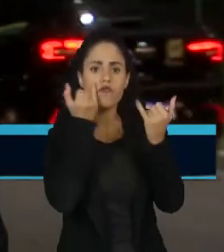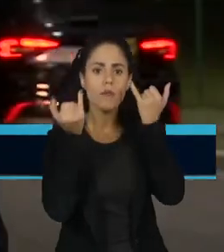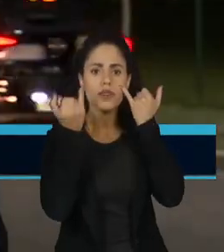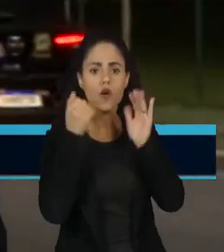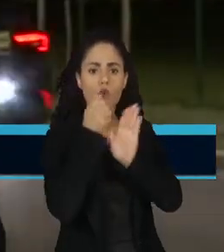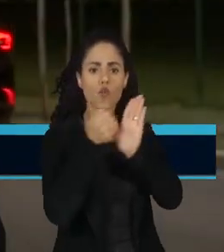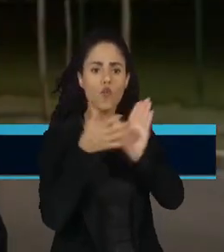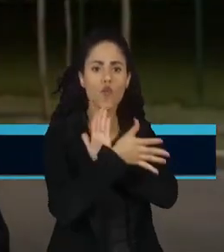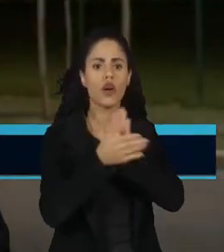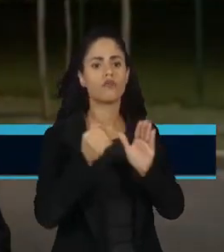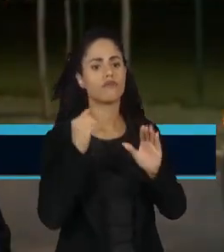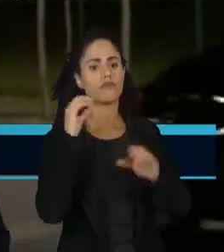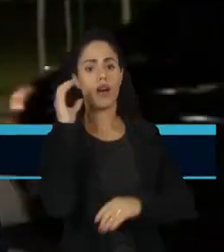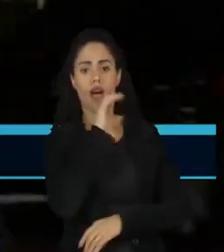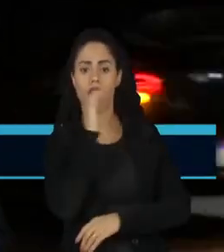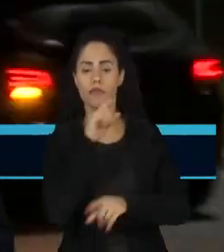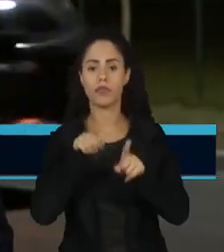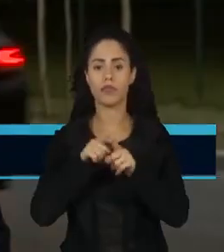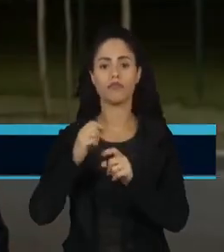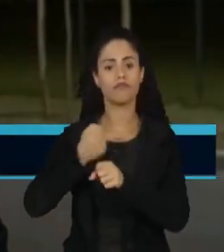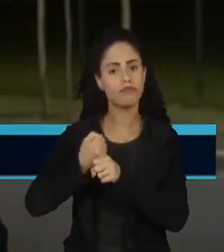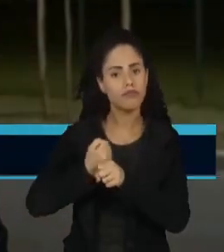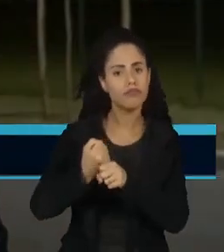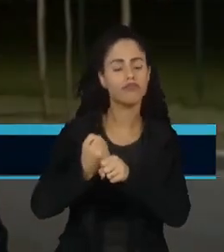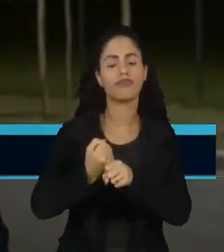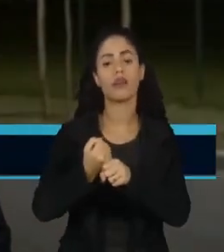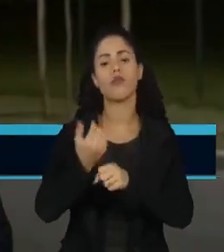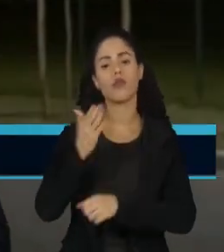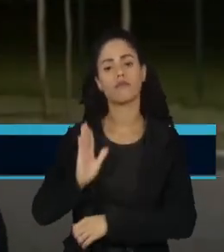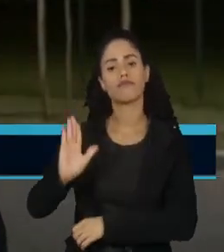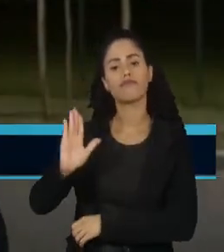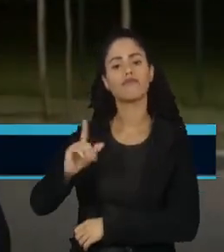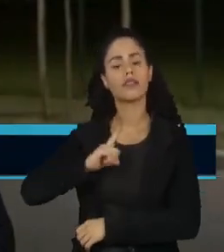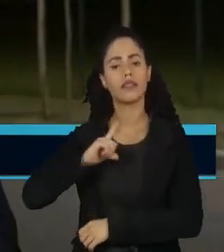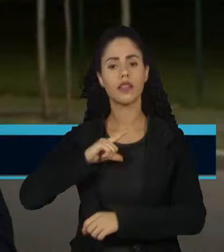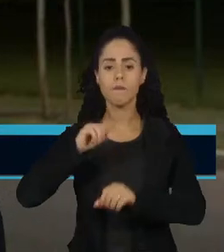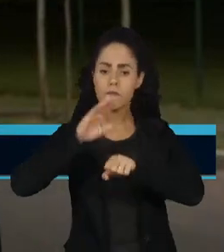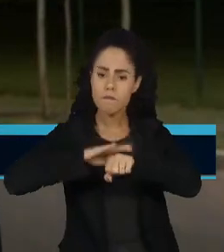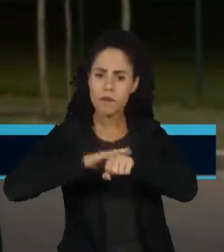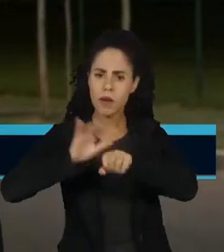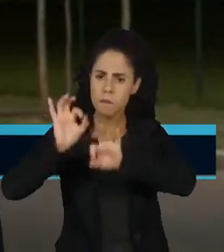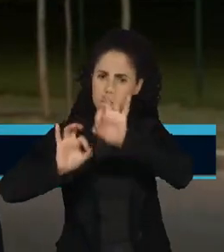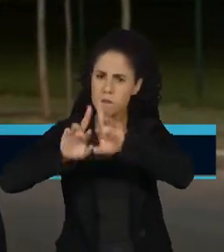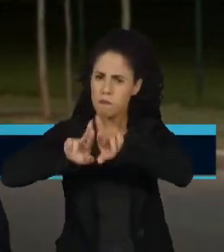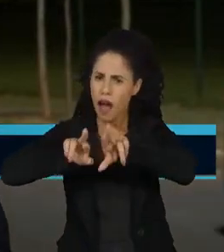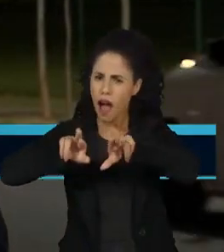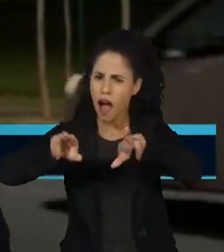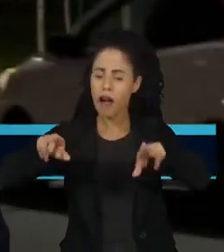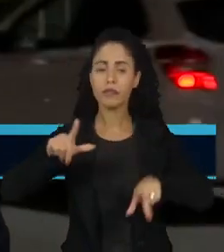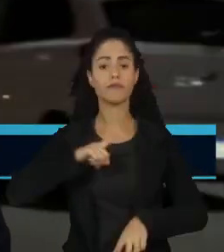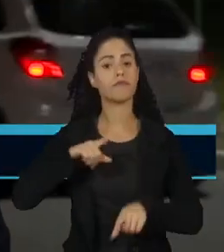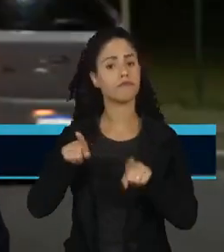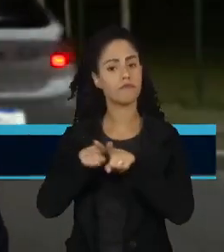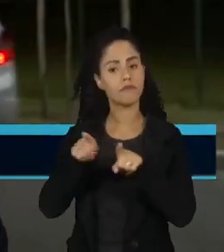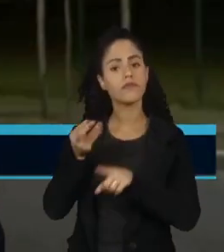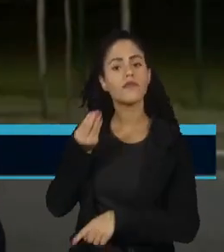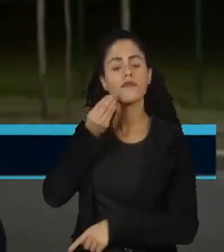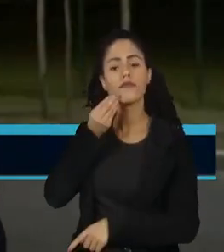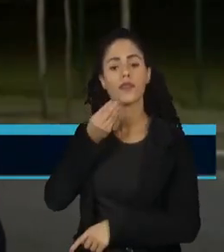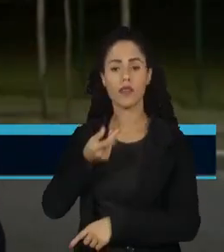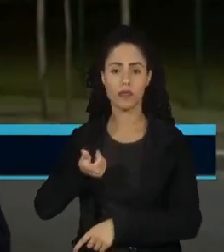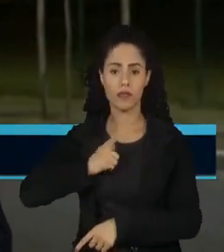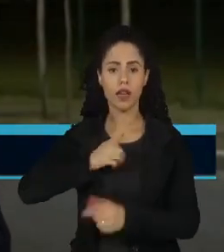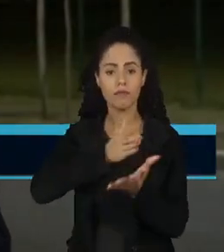chegaram ao mercado nos últimos anos. Prometendo facilitar a execução em diversas atividades e sendo incorporadas a